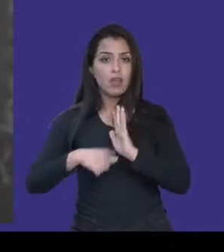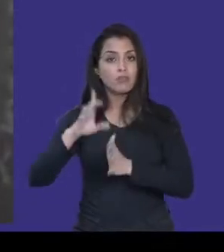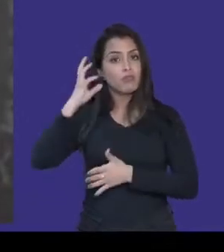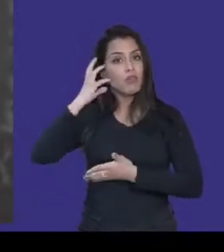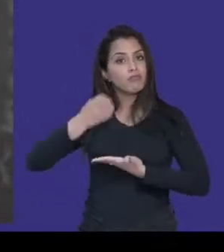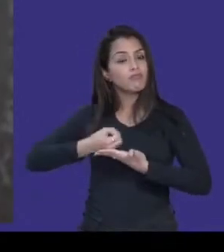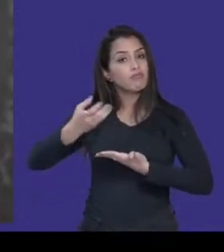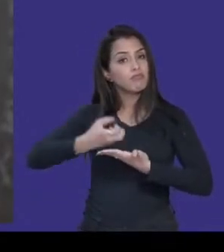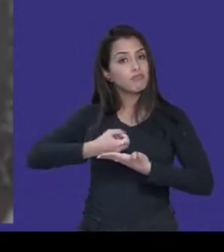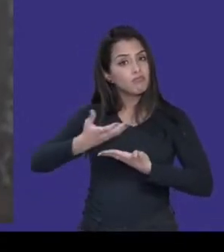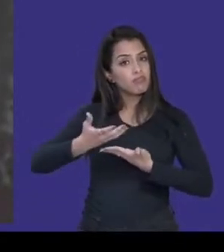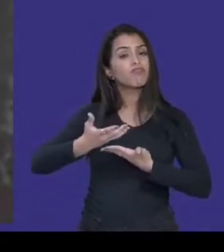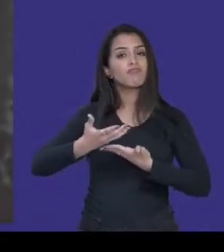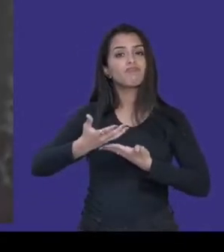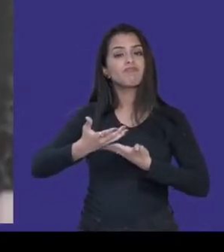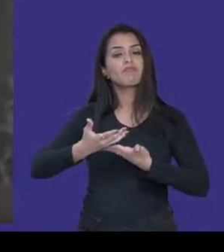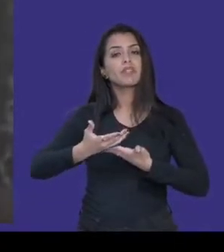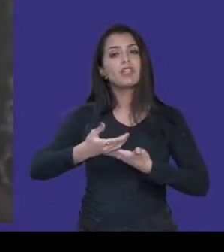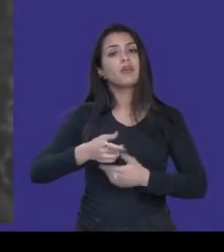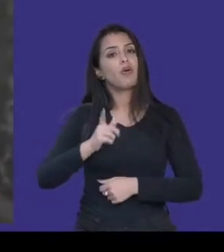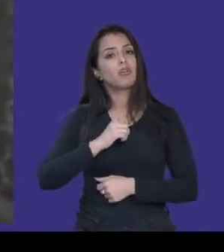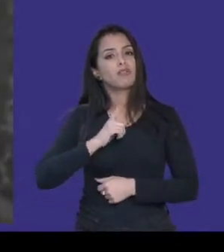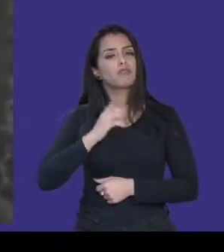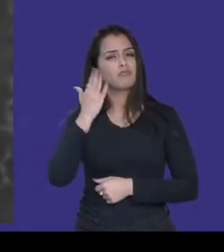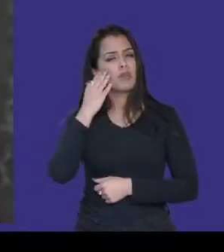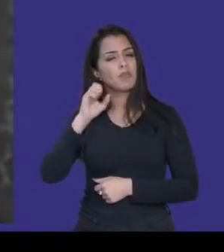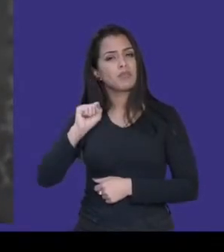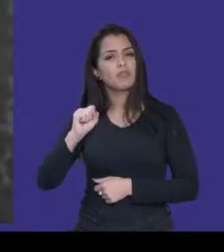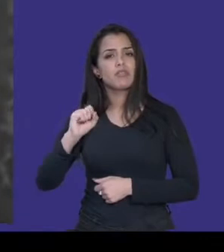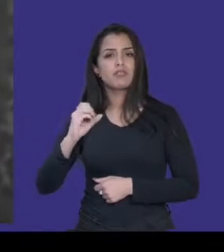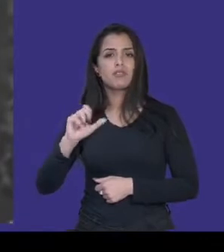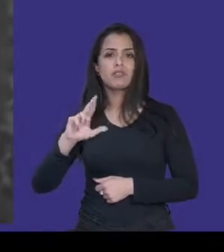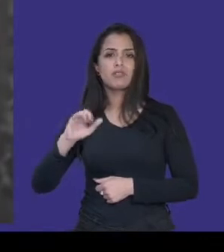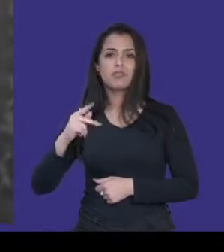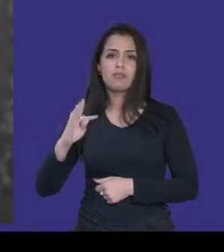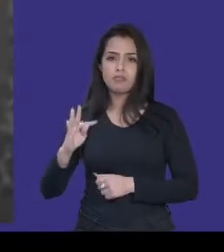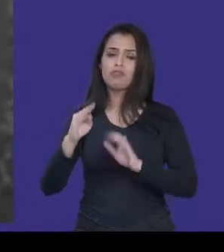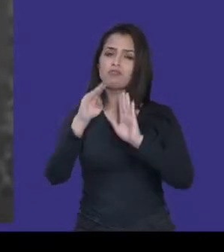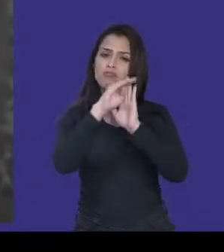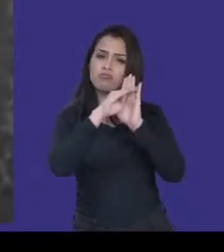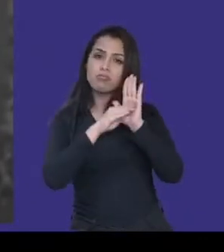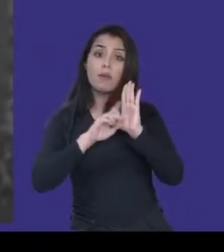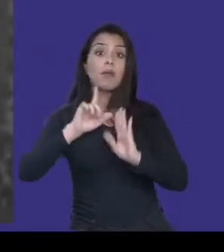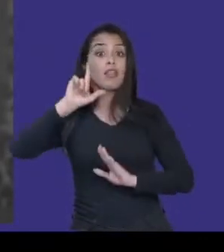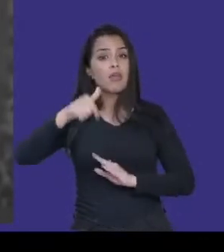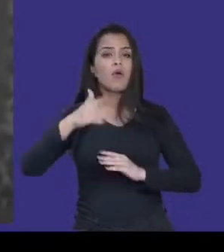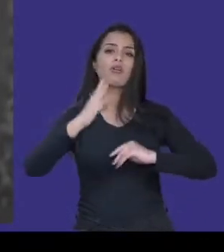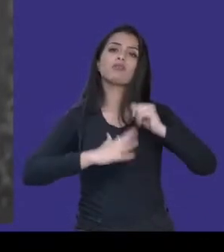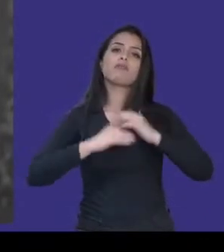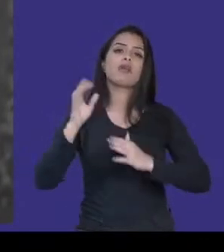produtores de podcast escrevem um script ou estrutura de tópicos, para que ele tenha depois um excelente ponto de partida.